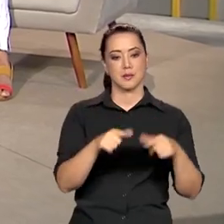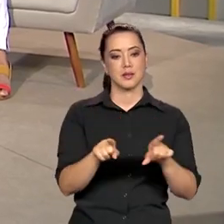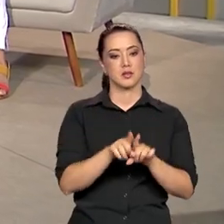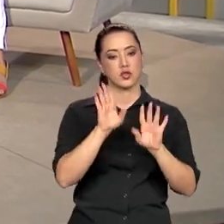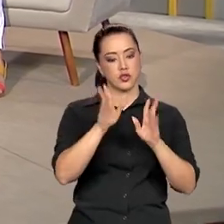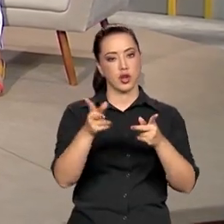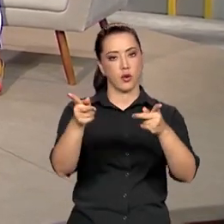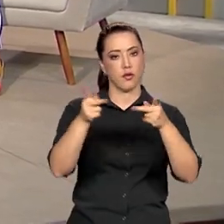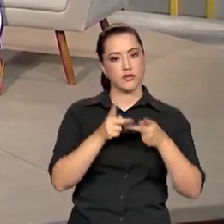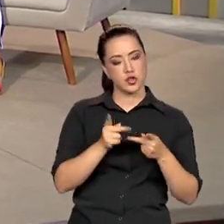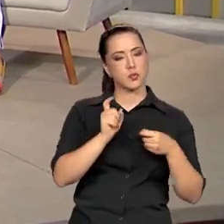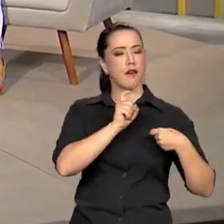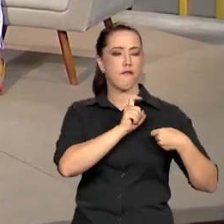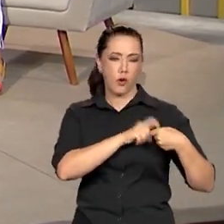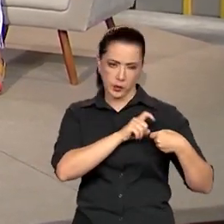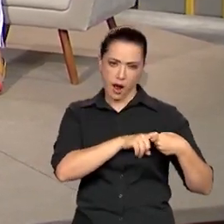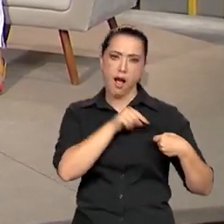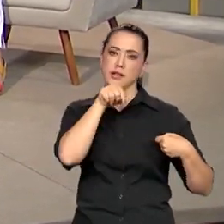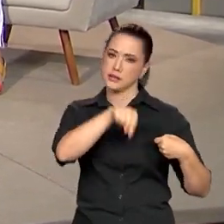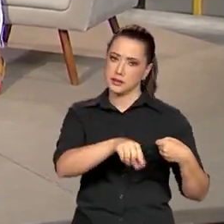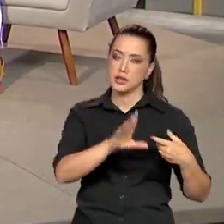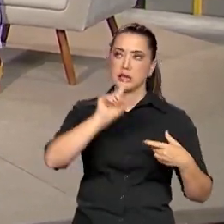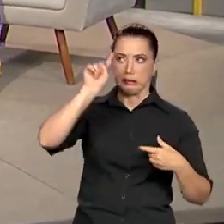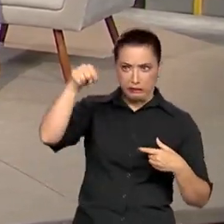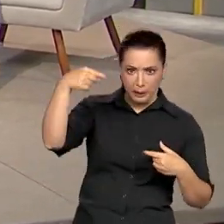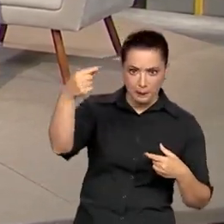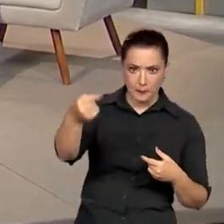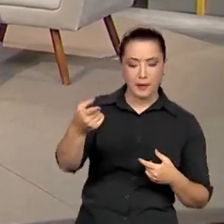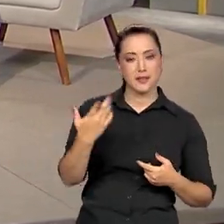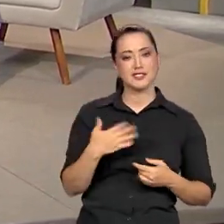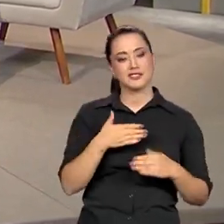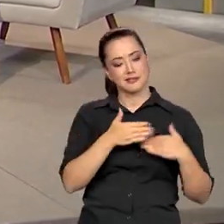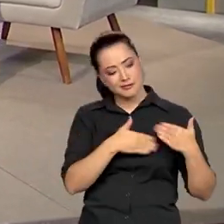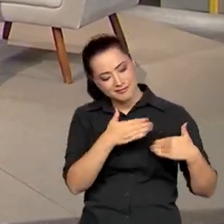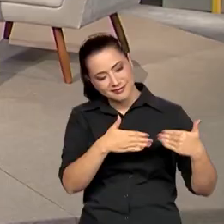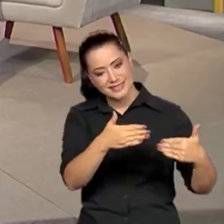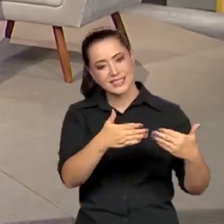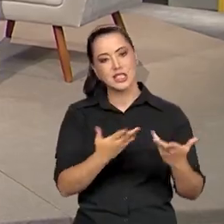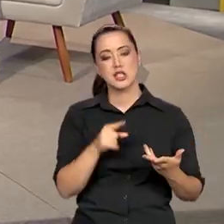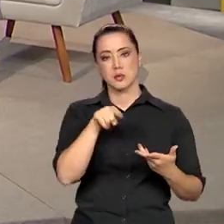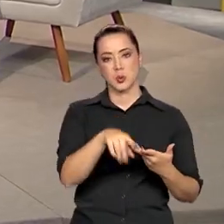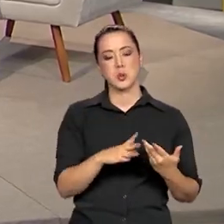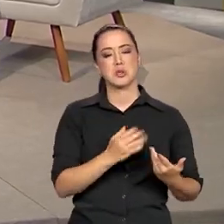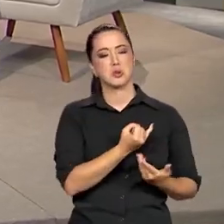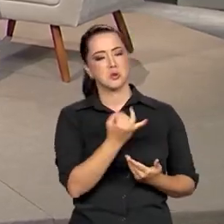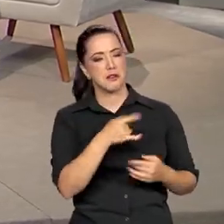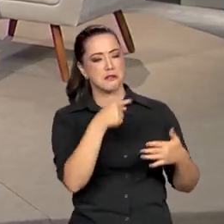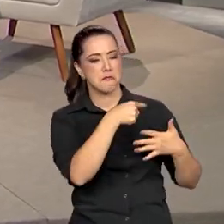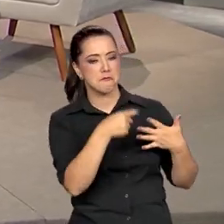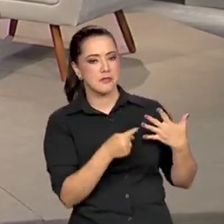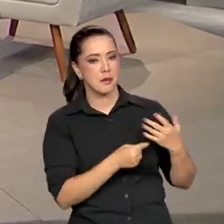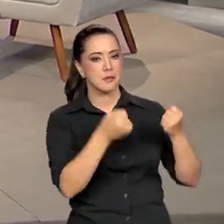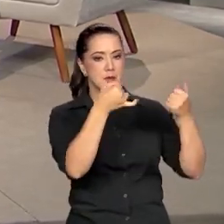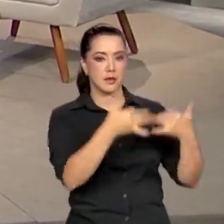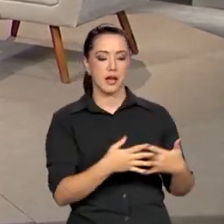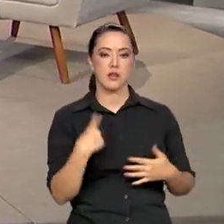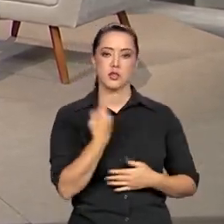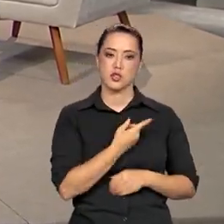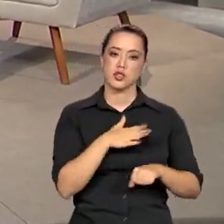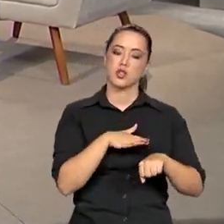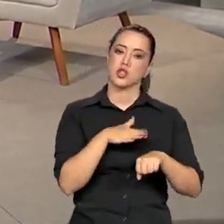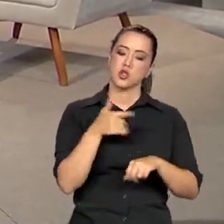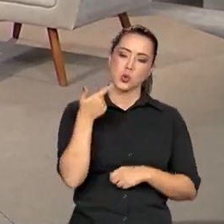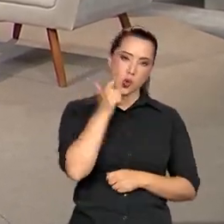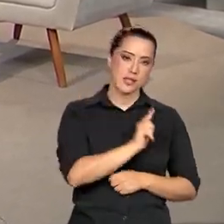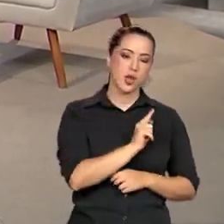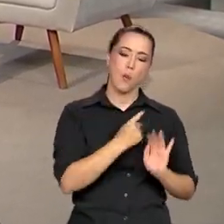Já vou deixar um convite para você voltar aqui, para a senhora voltar. Com certeza. decorrer desse processo, vai ter muita coisa para falar. Mas acho que a gente conseguiu